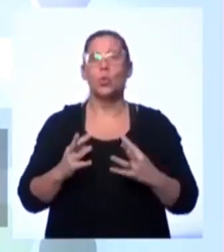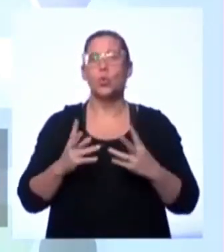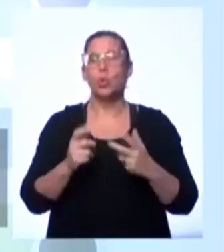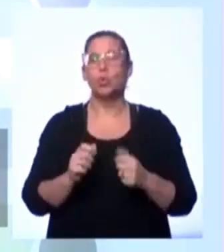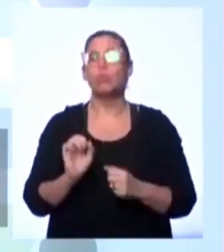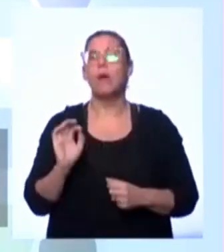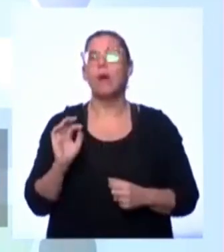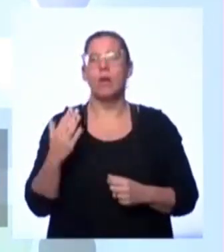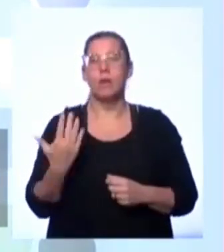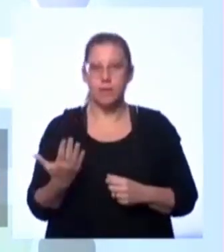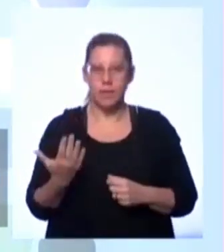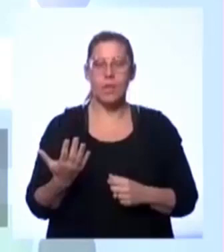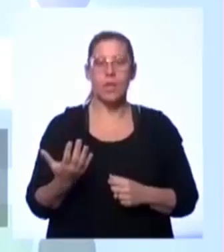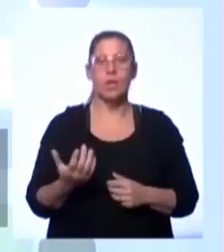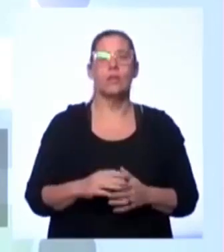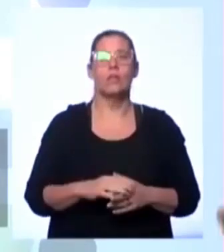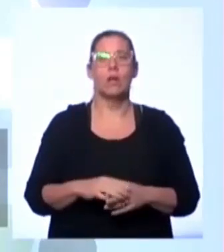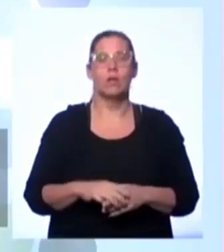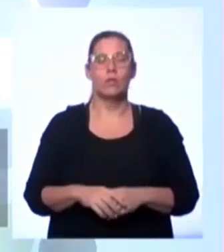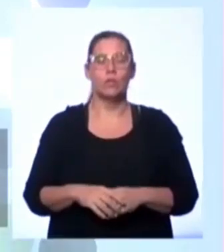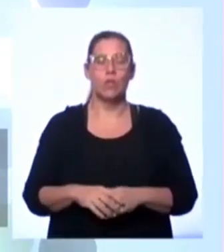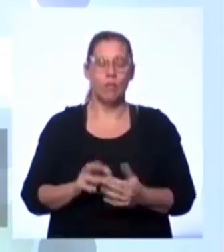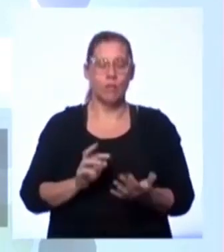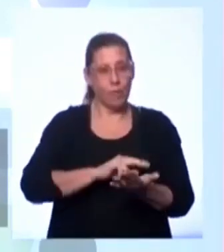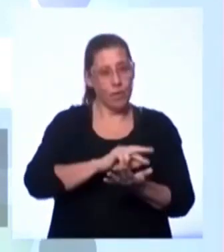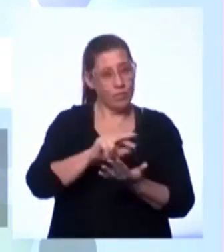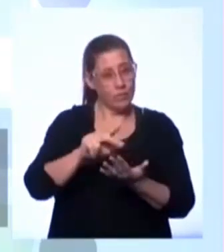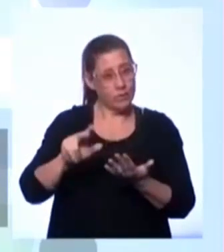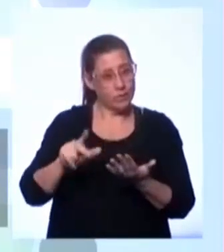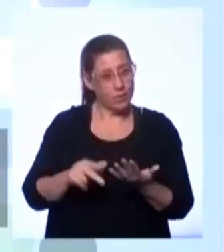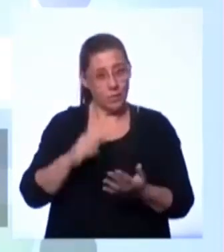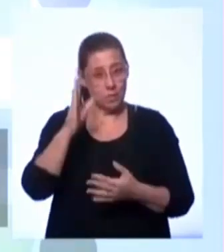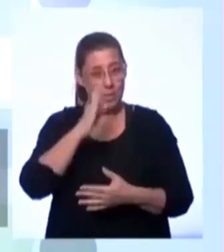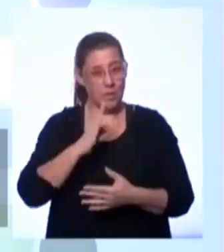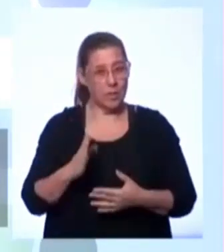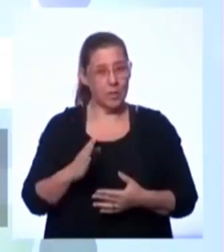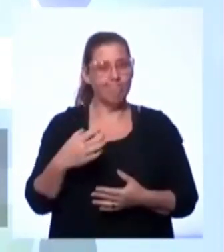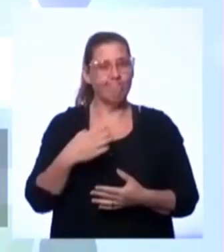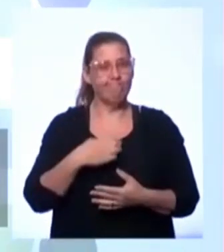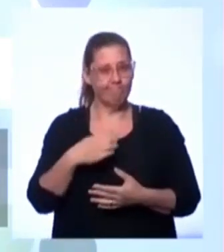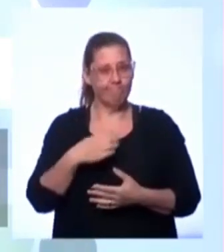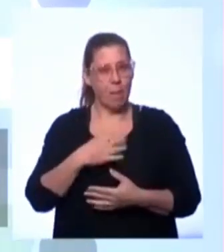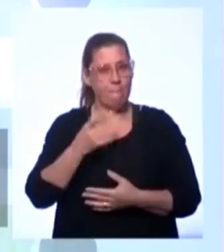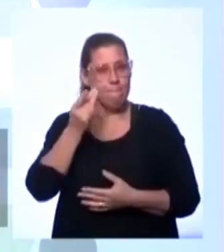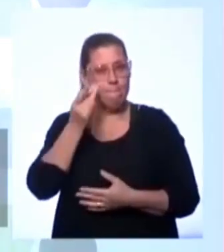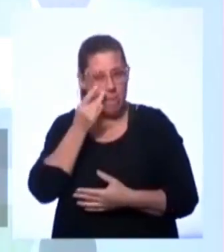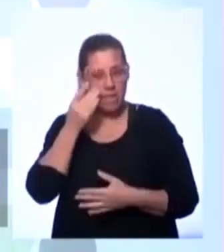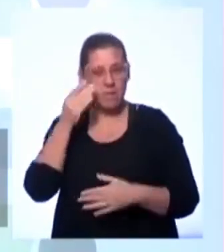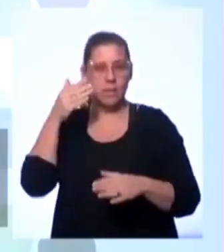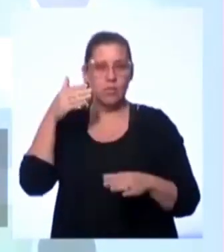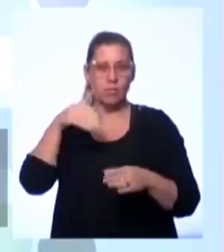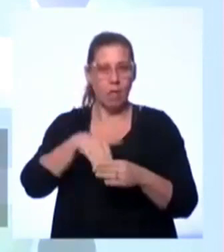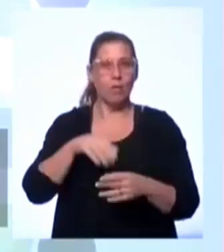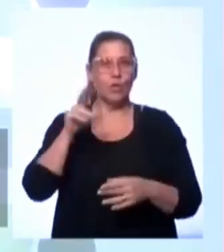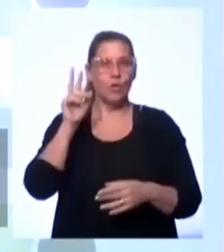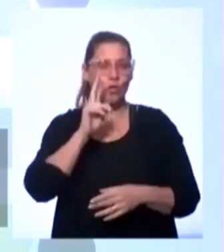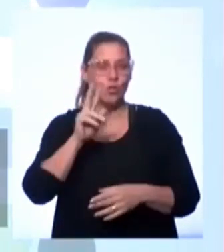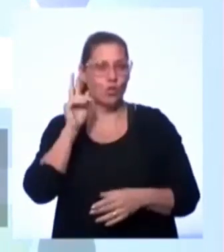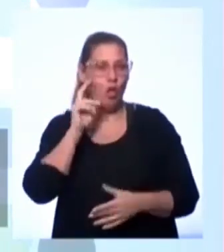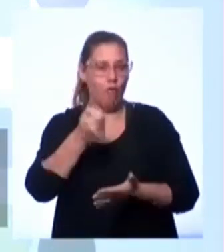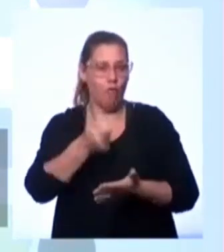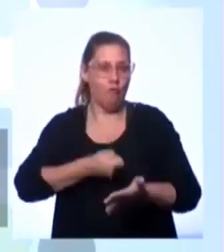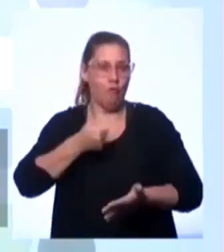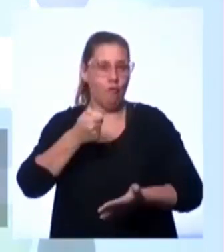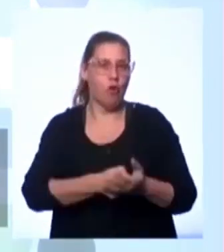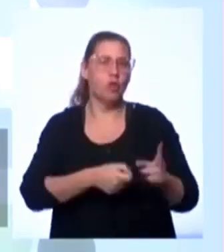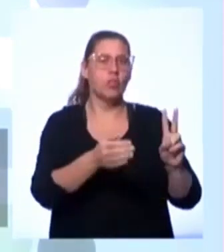que ocorrem na formação da diversidade brasileira, essas tensões estão presentes na história. A resistência indígena, a